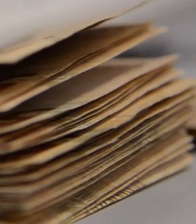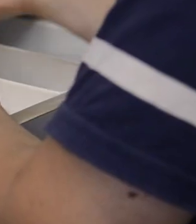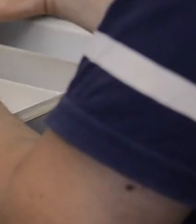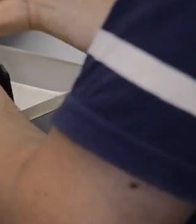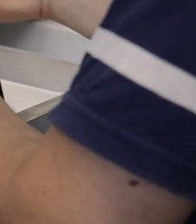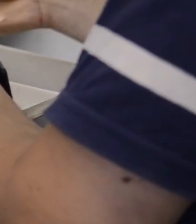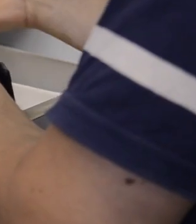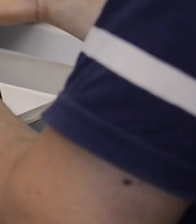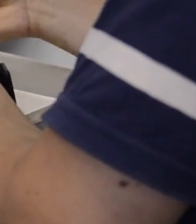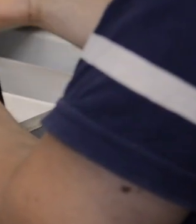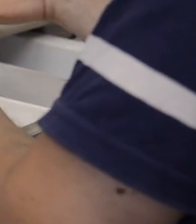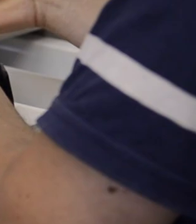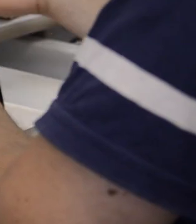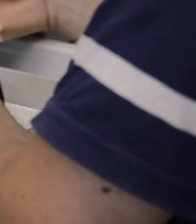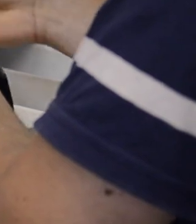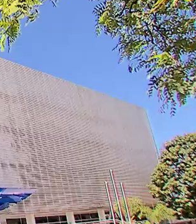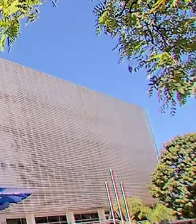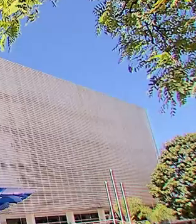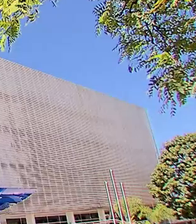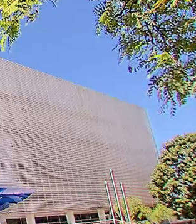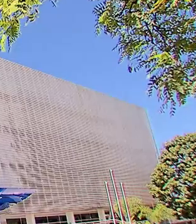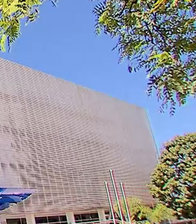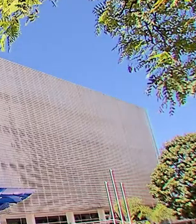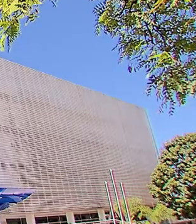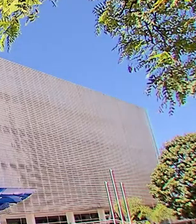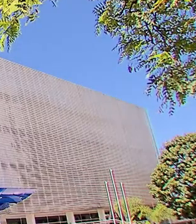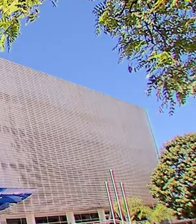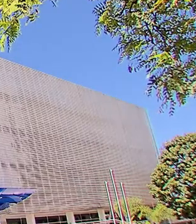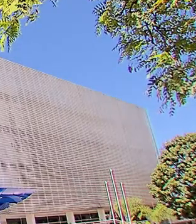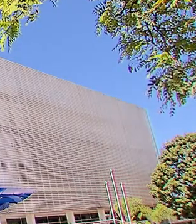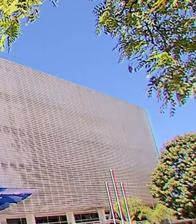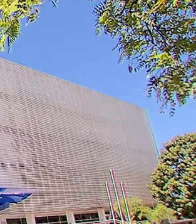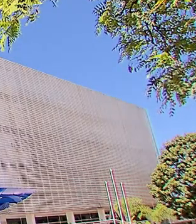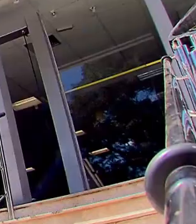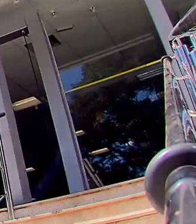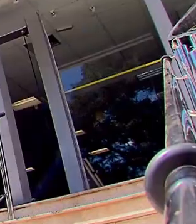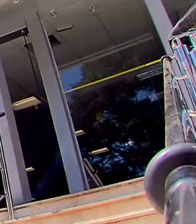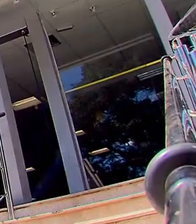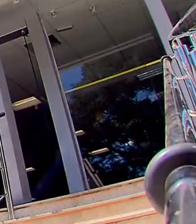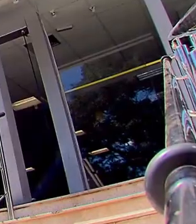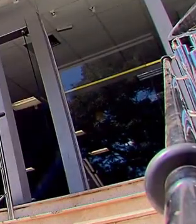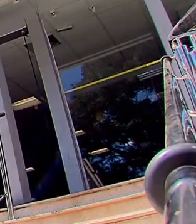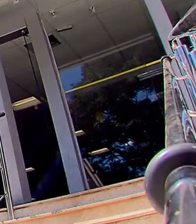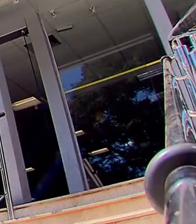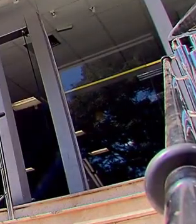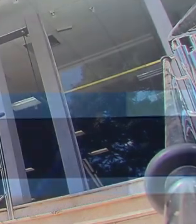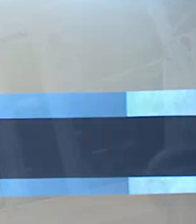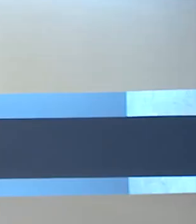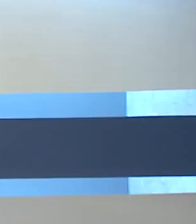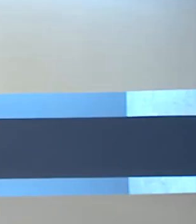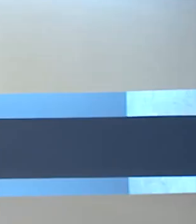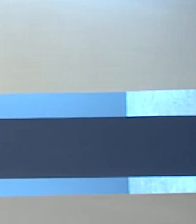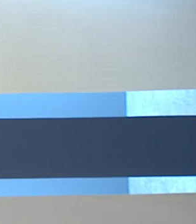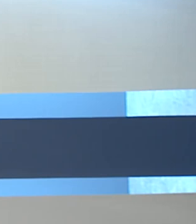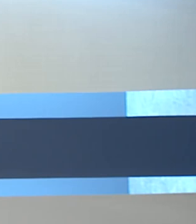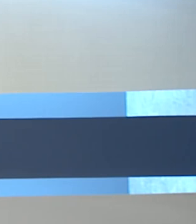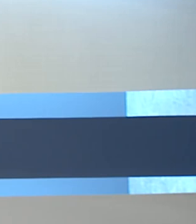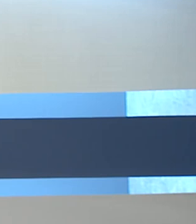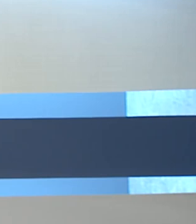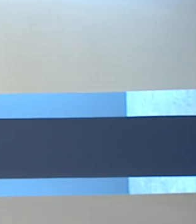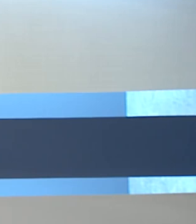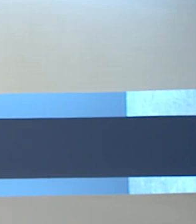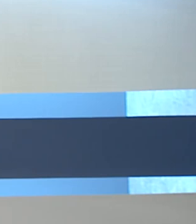aos inscritos no Cadastro Único que não recebem Bolsa Família e não tem conta na Caixa ou no Banco do Brasil. Só no